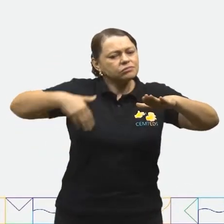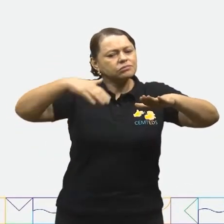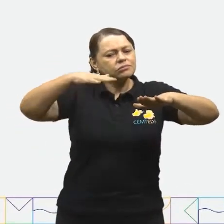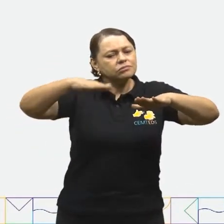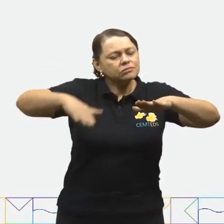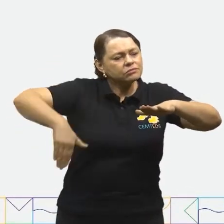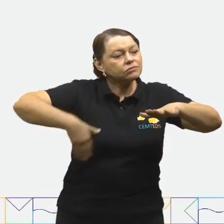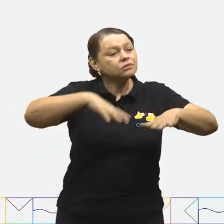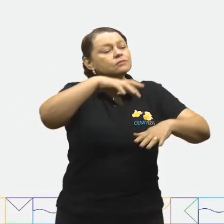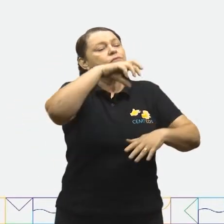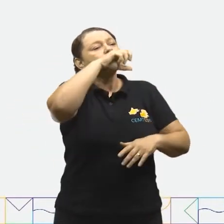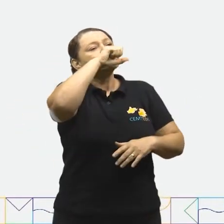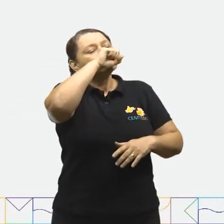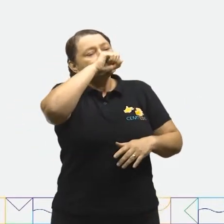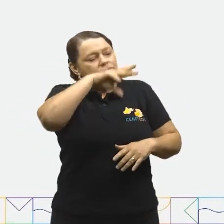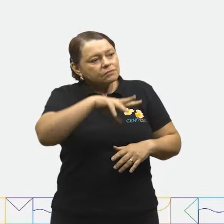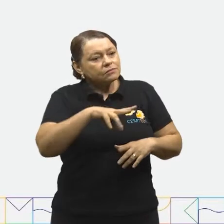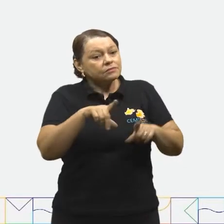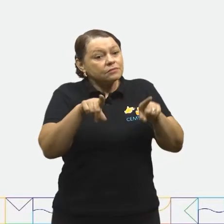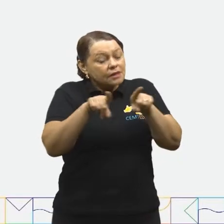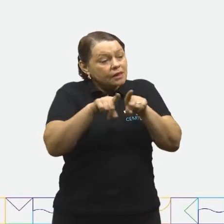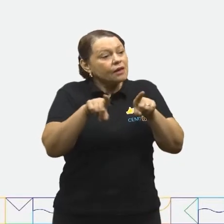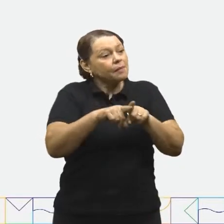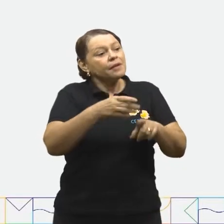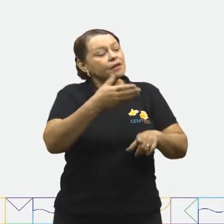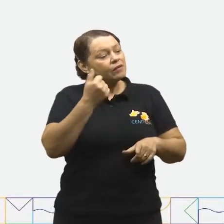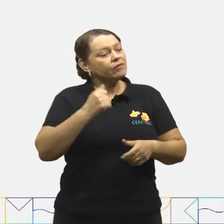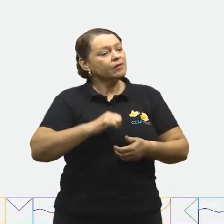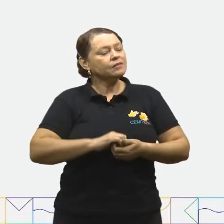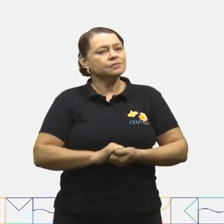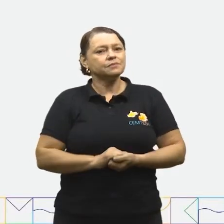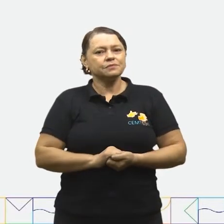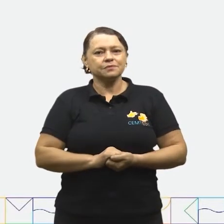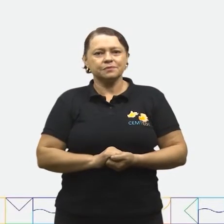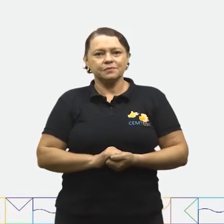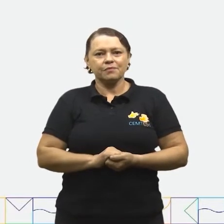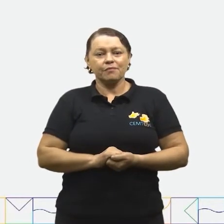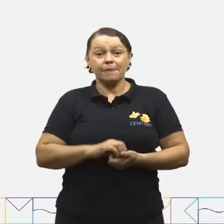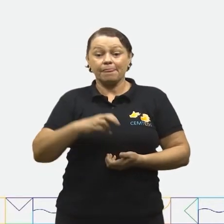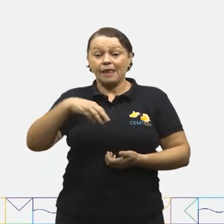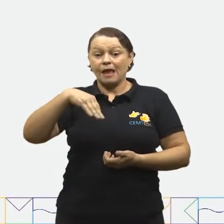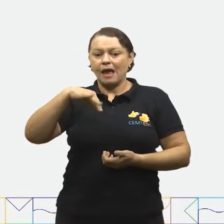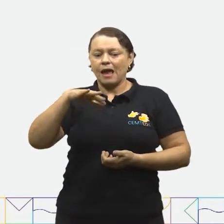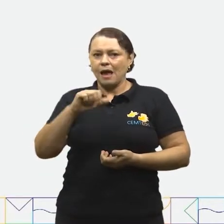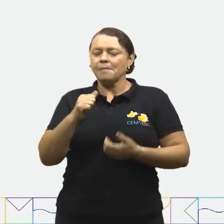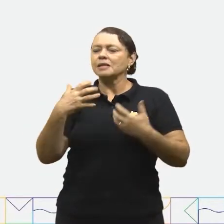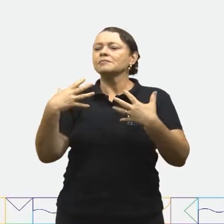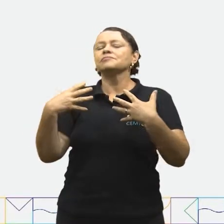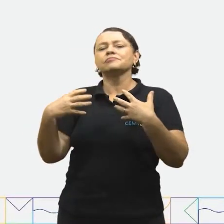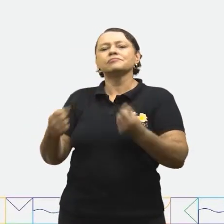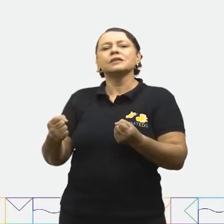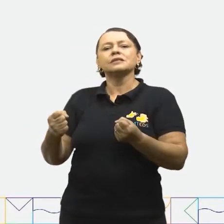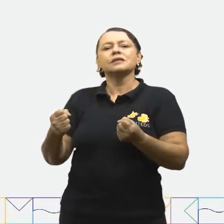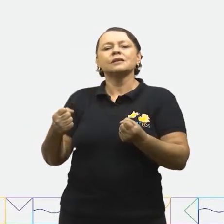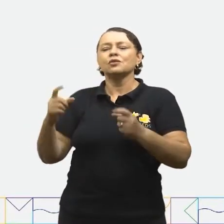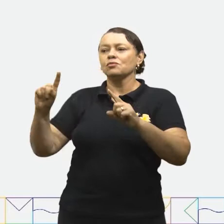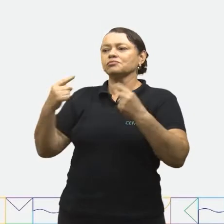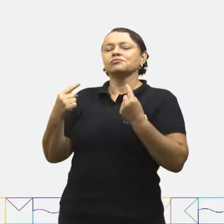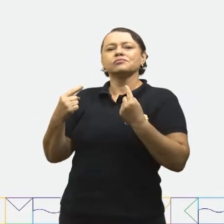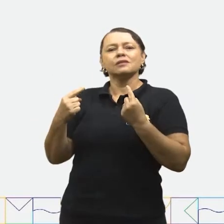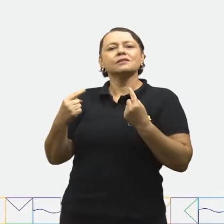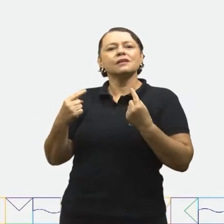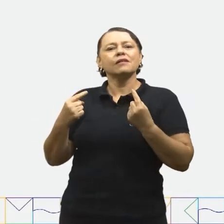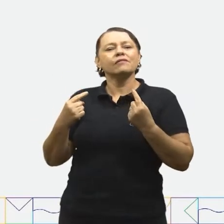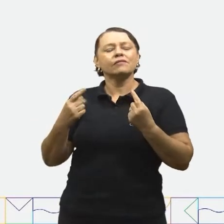usando a respiração que nem sabia que sabia fazer. Márcia acabou aceitando o desafio da sua